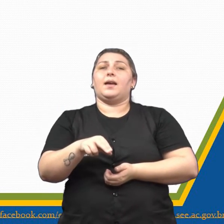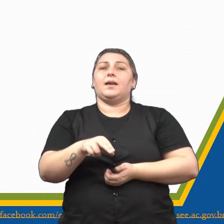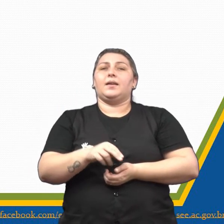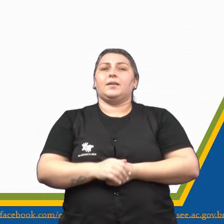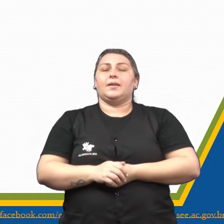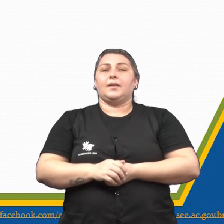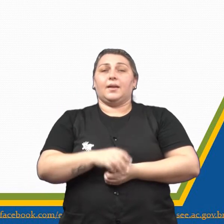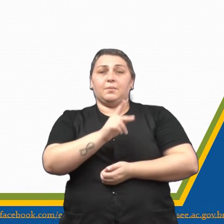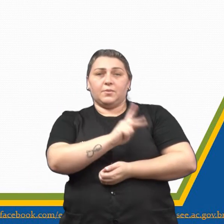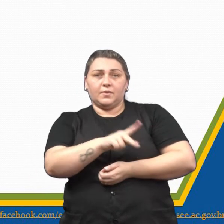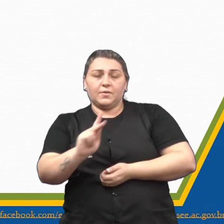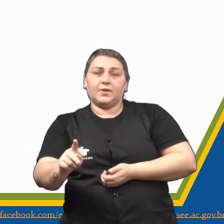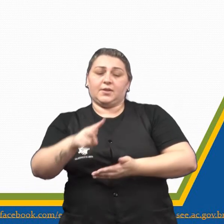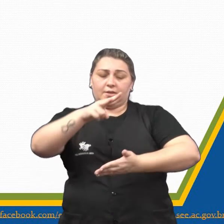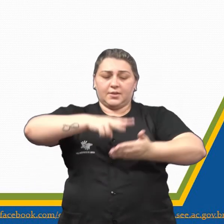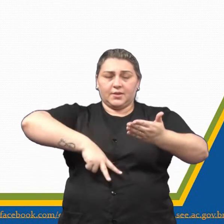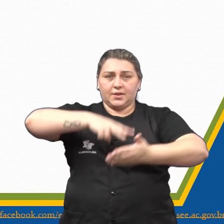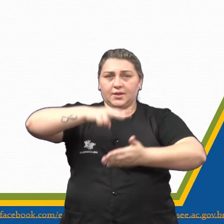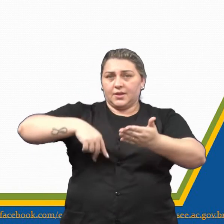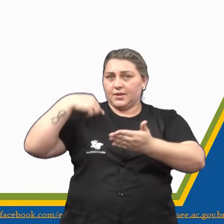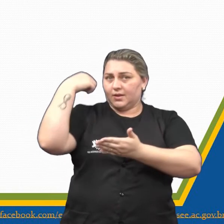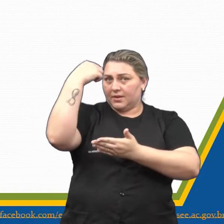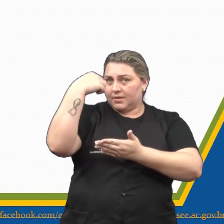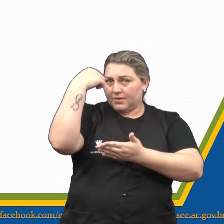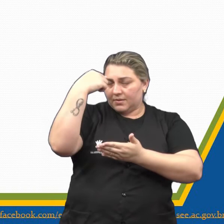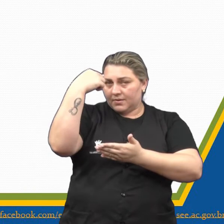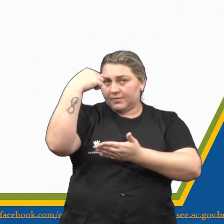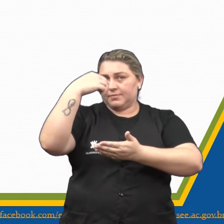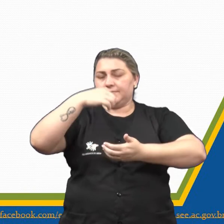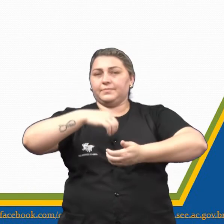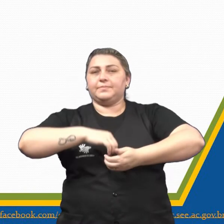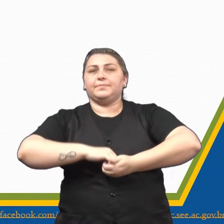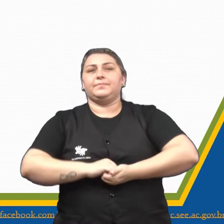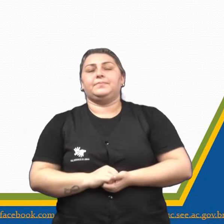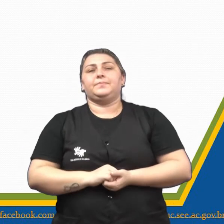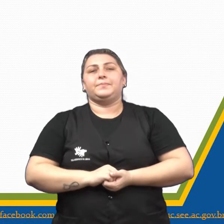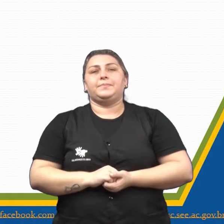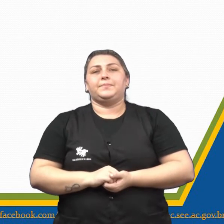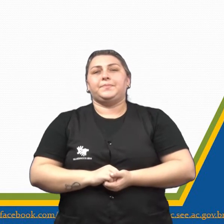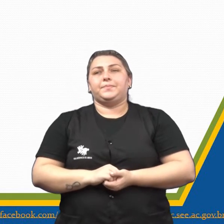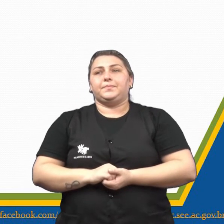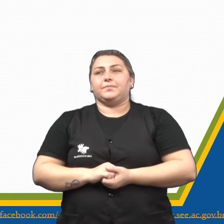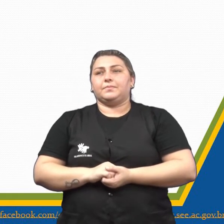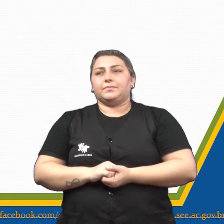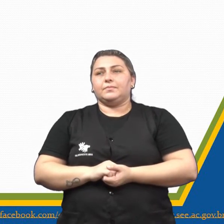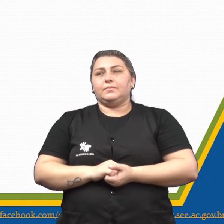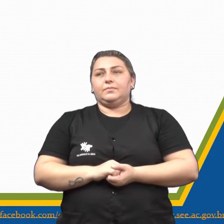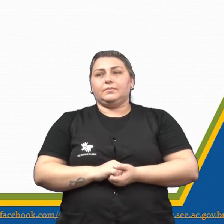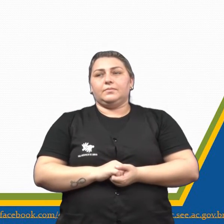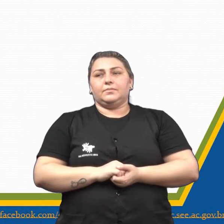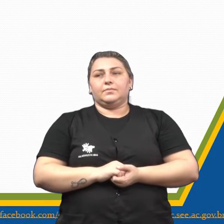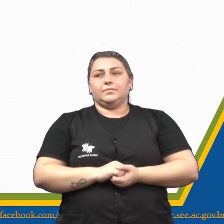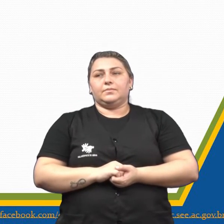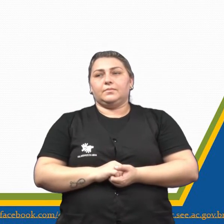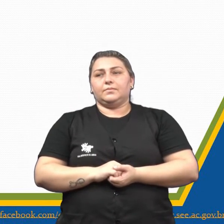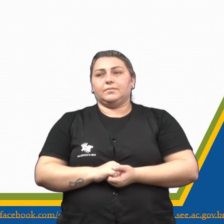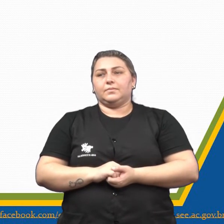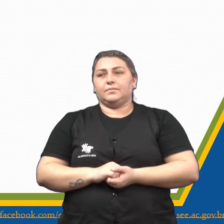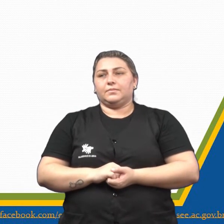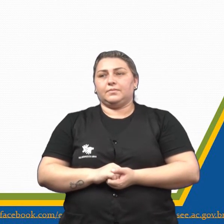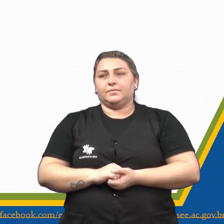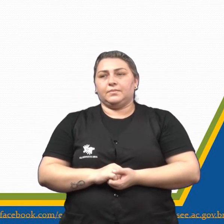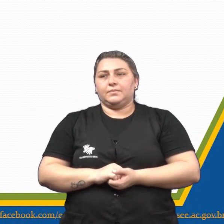Juan é um filho muito desordenado. Sempre tem a mesa cheia de cores, livros e